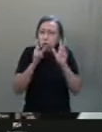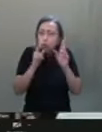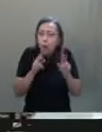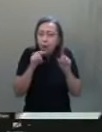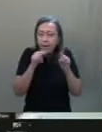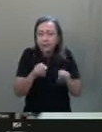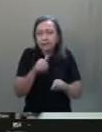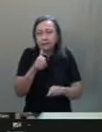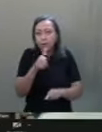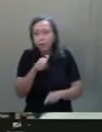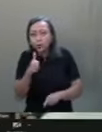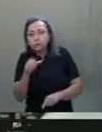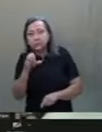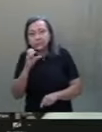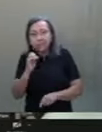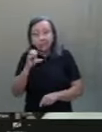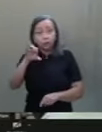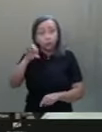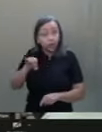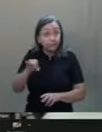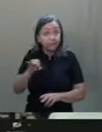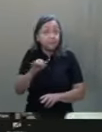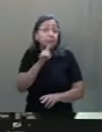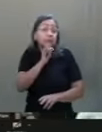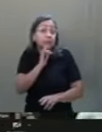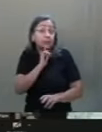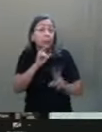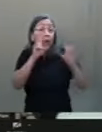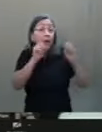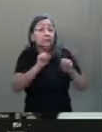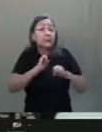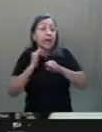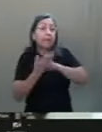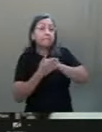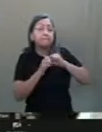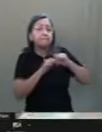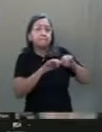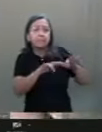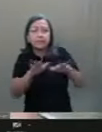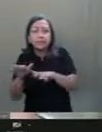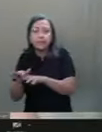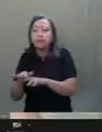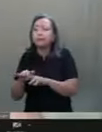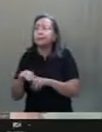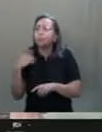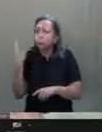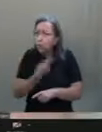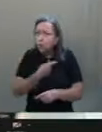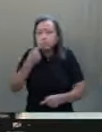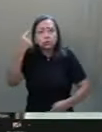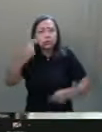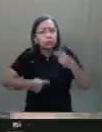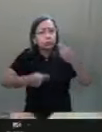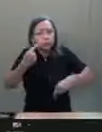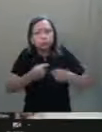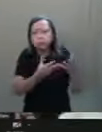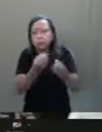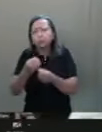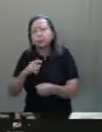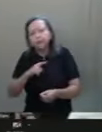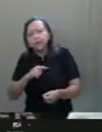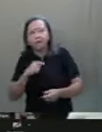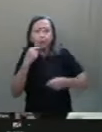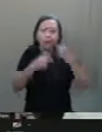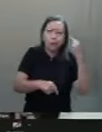pelo menos naquele caso da pandemia, foi amplamente discutida por todos nós. Por voto contrário, ao favor.